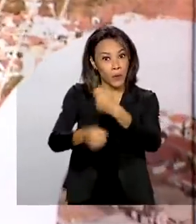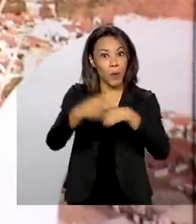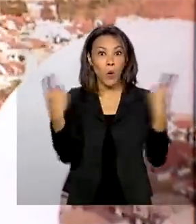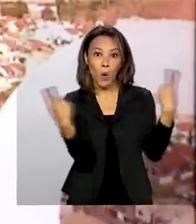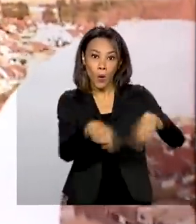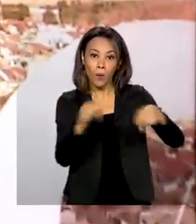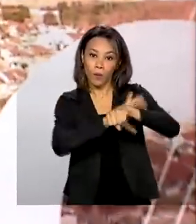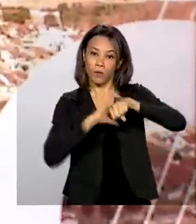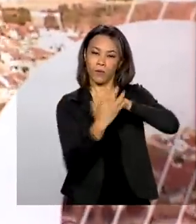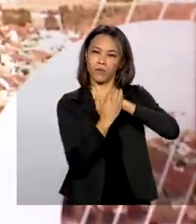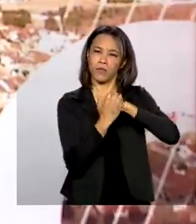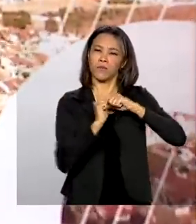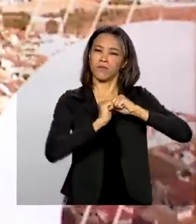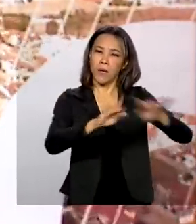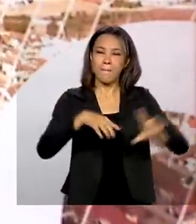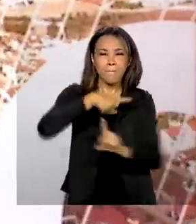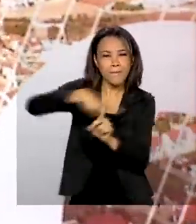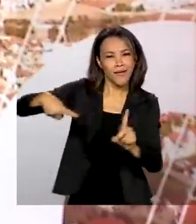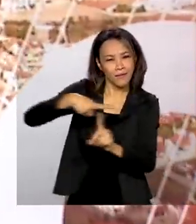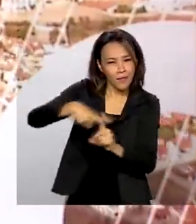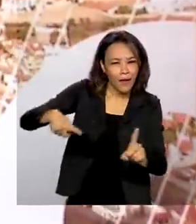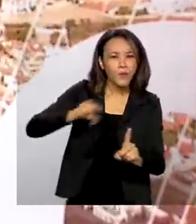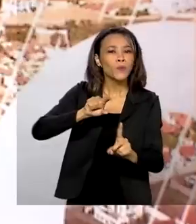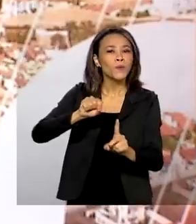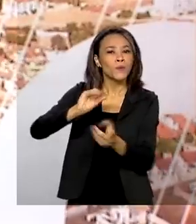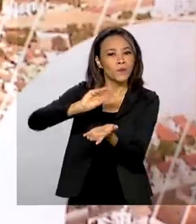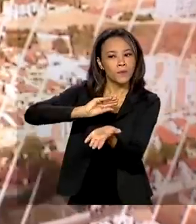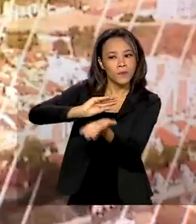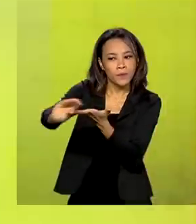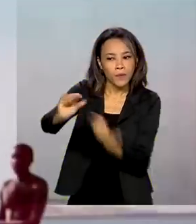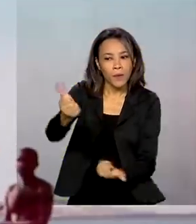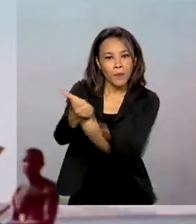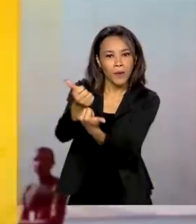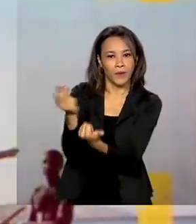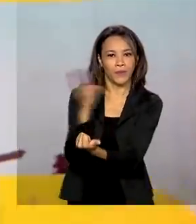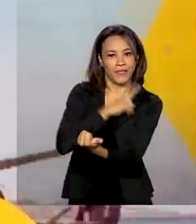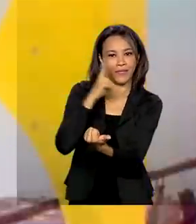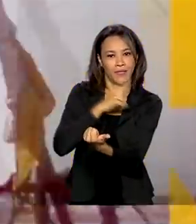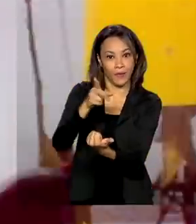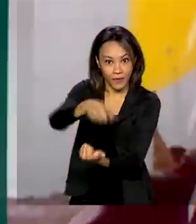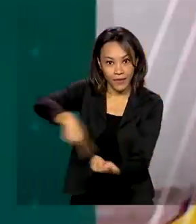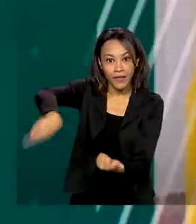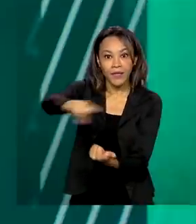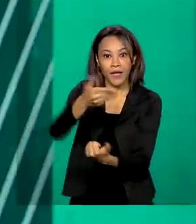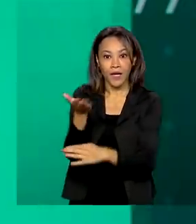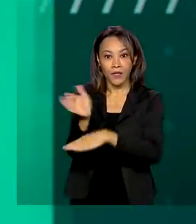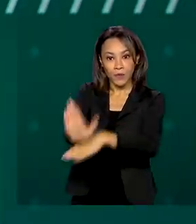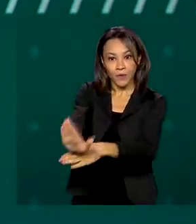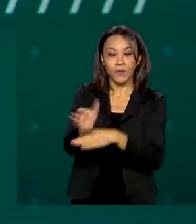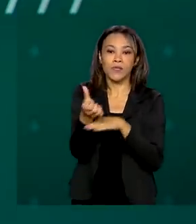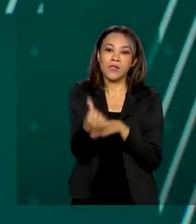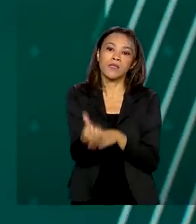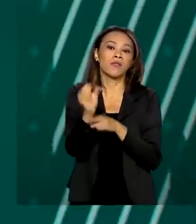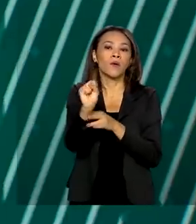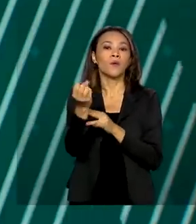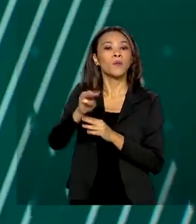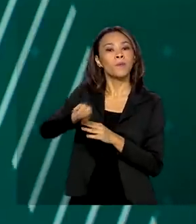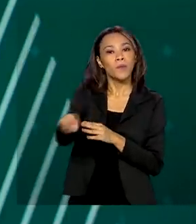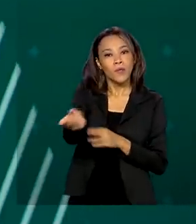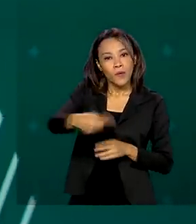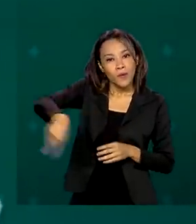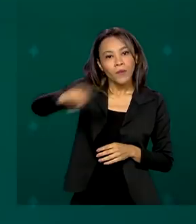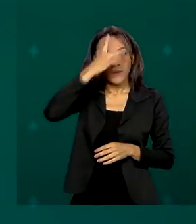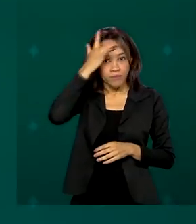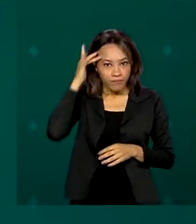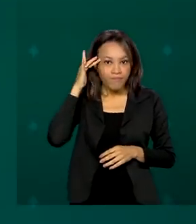metade desse valor foi destinado ao pagamento do auxílio emergencial, que beneficiou cerca de 68 milhões de